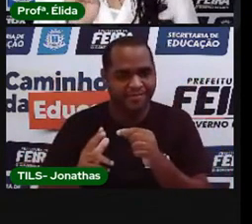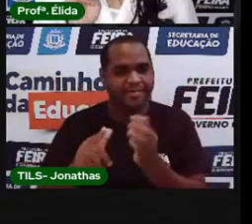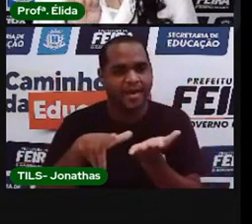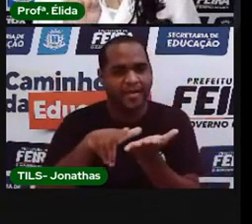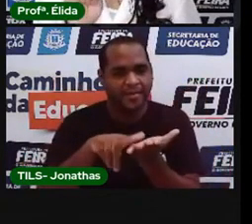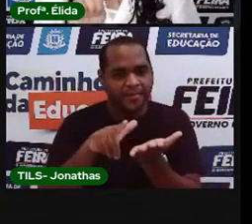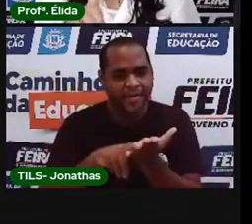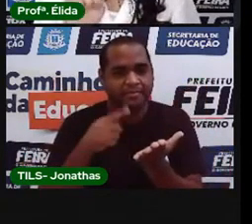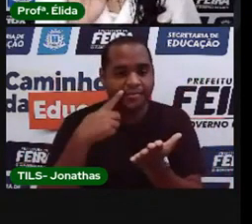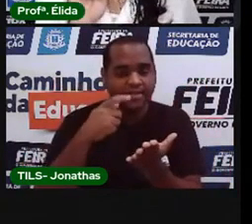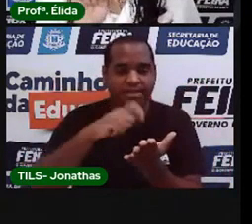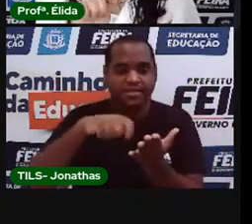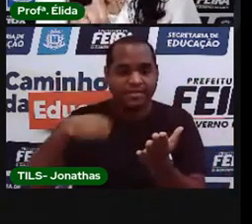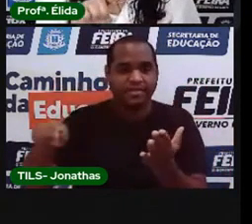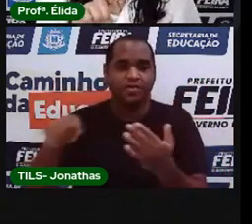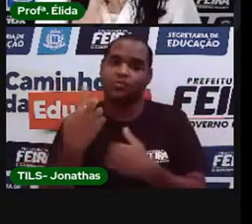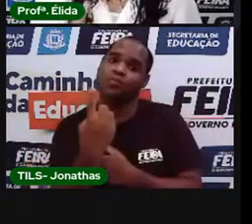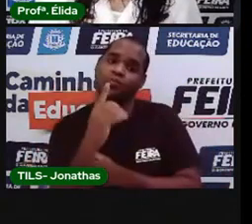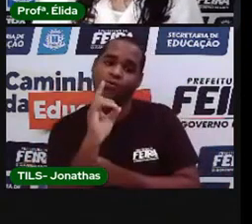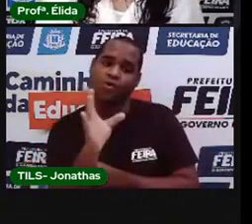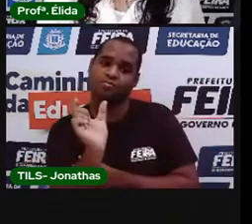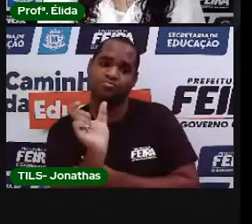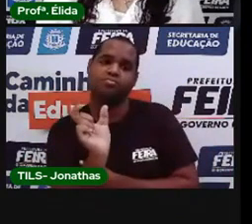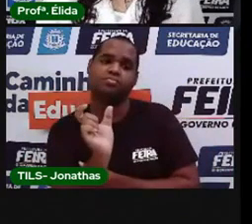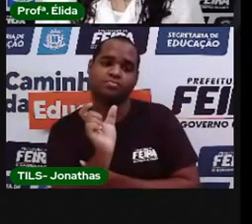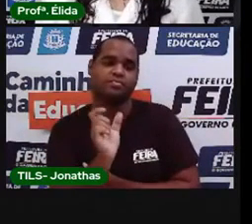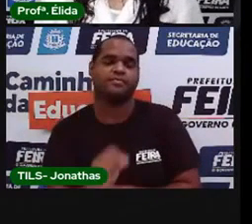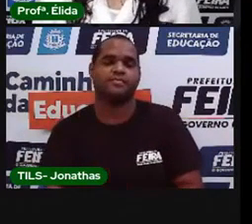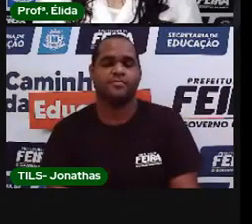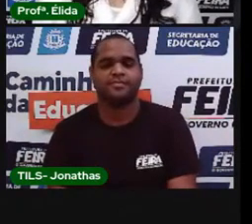escrever apenas uma palavrinha.